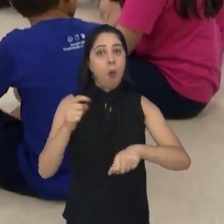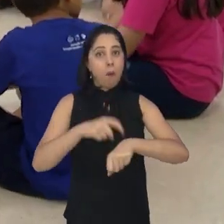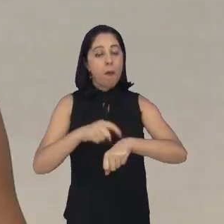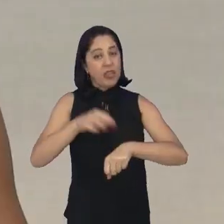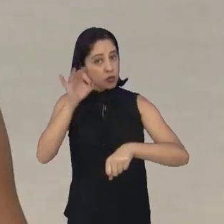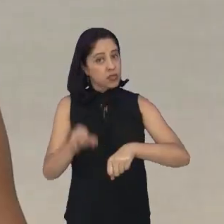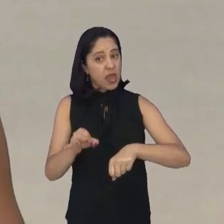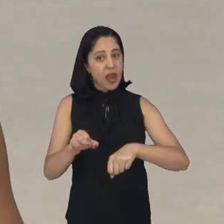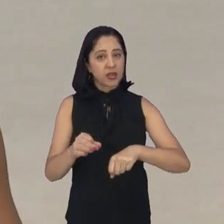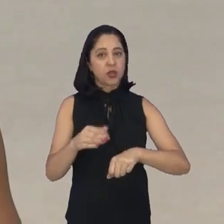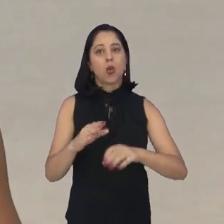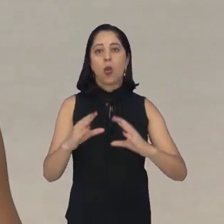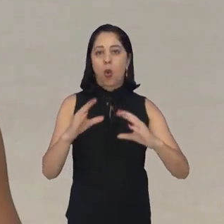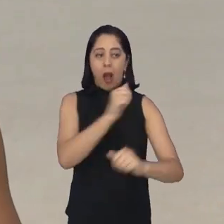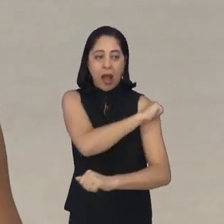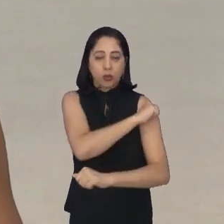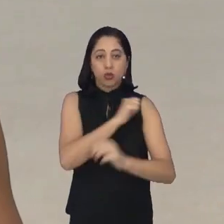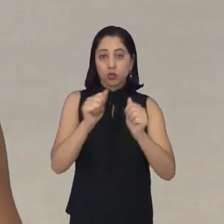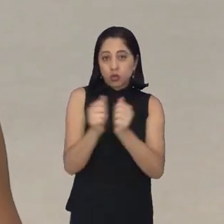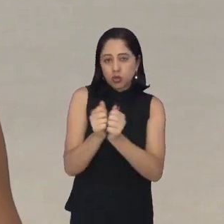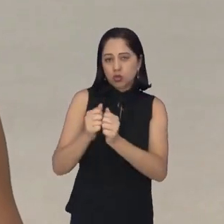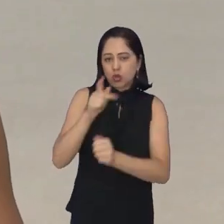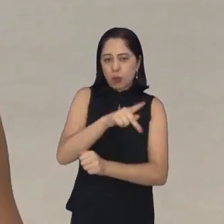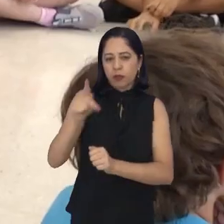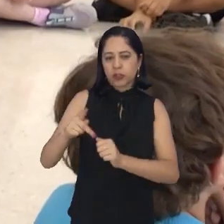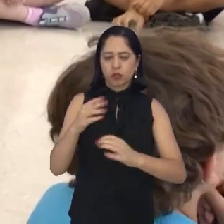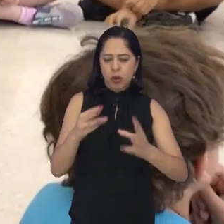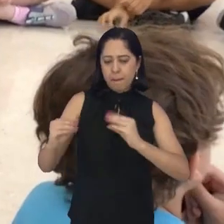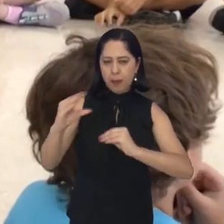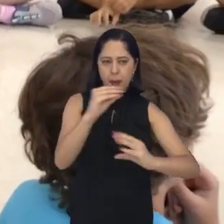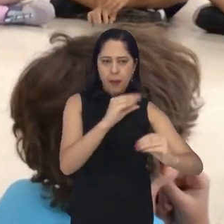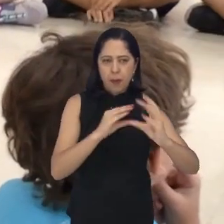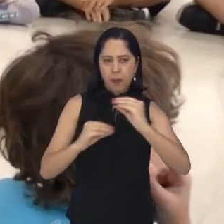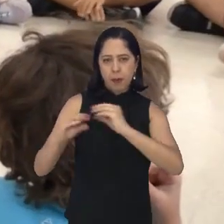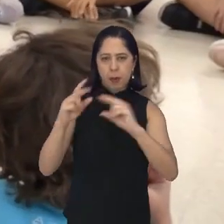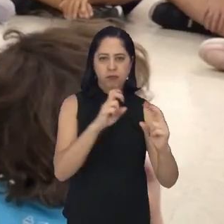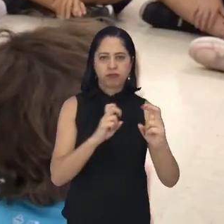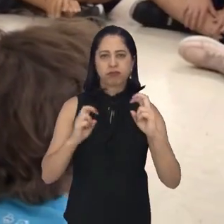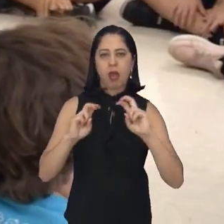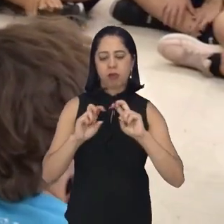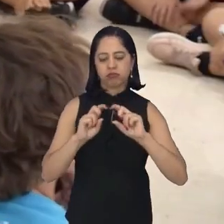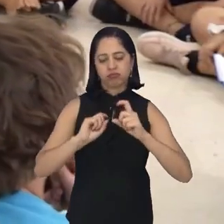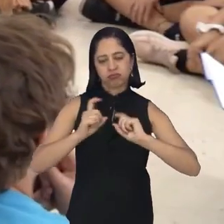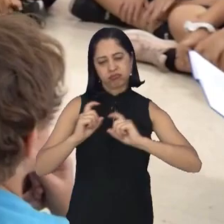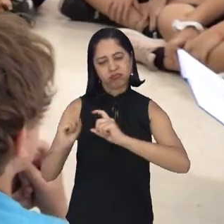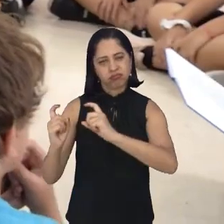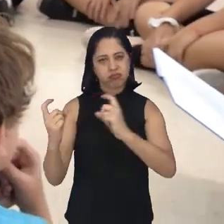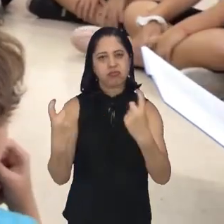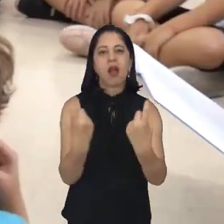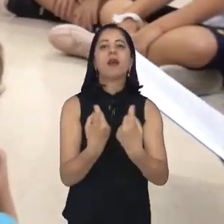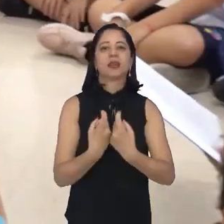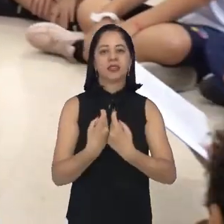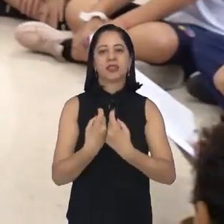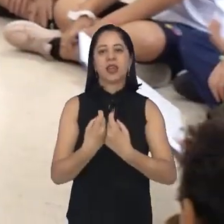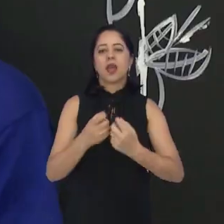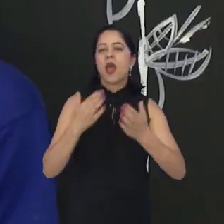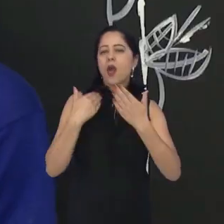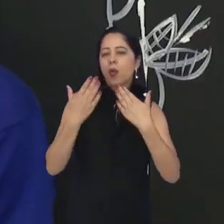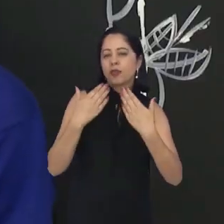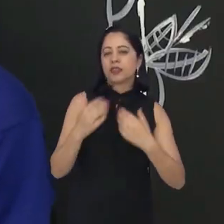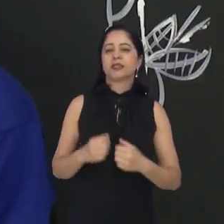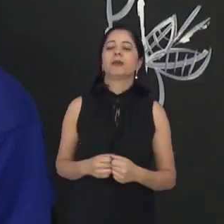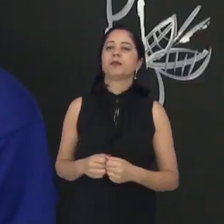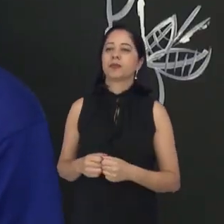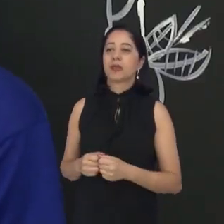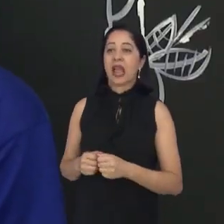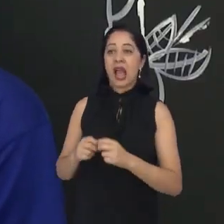professora, conversam sobre problemas que andam surgindo no ambiente escolar ou até mesmo sobre o que tem acontecido de bom. A